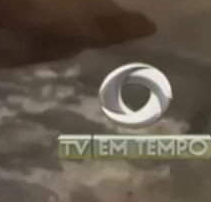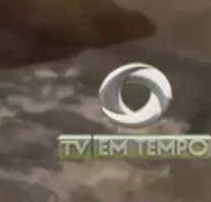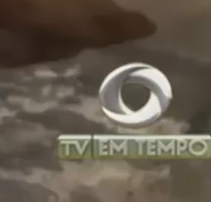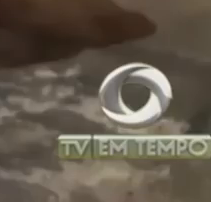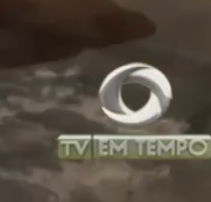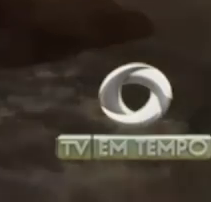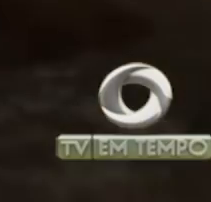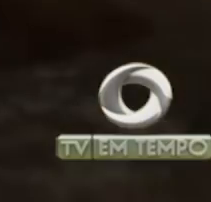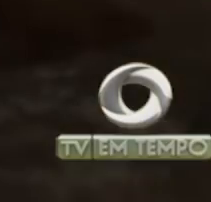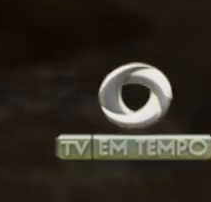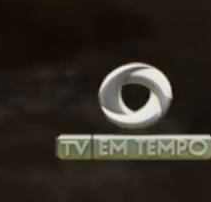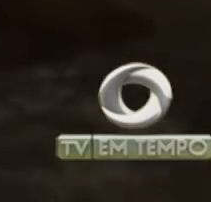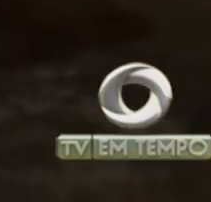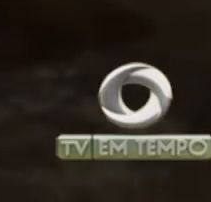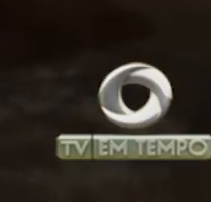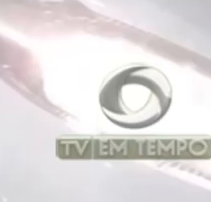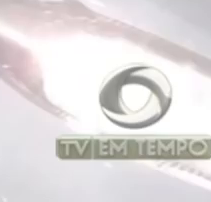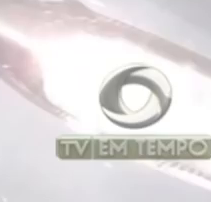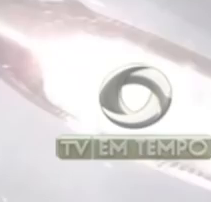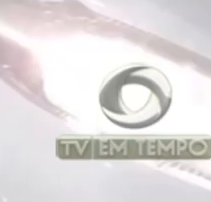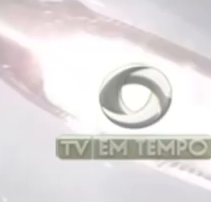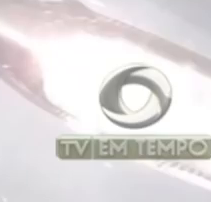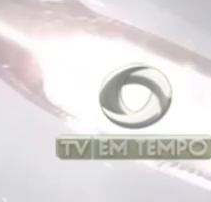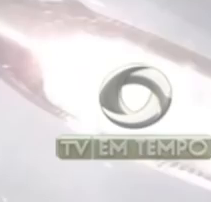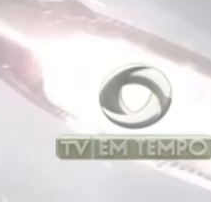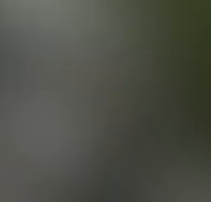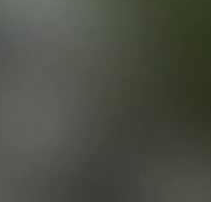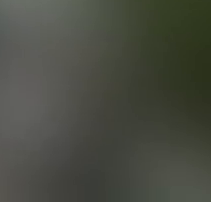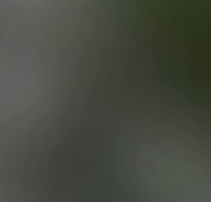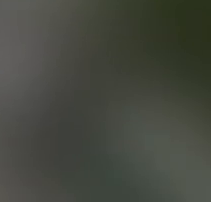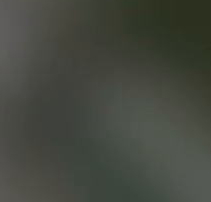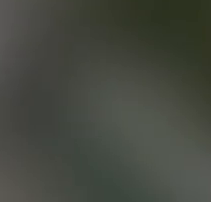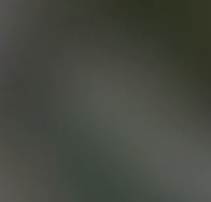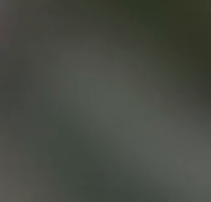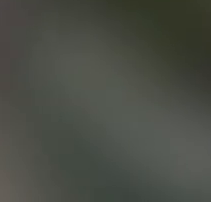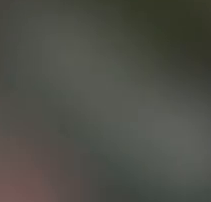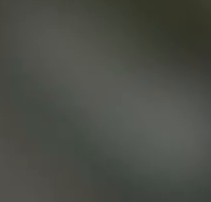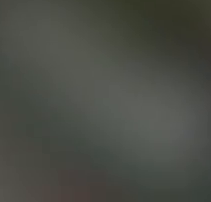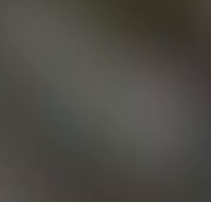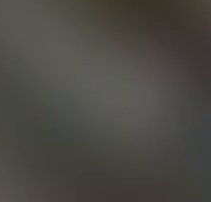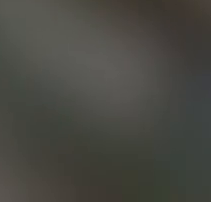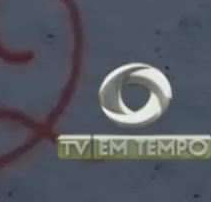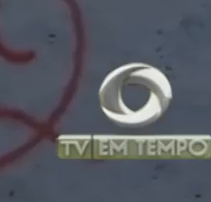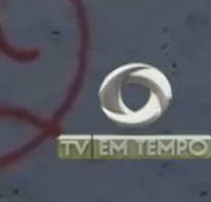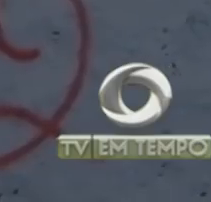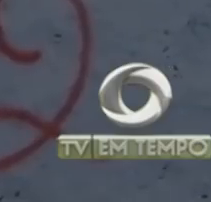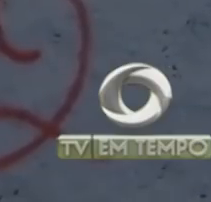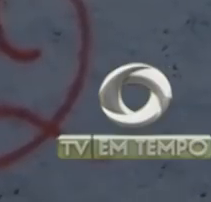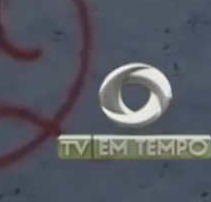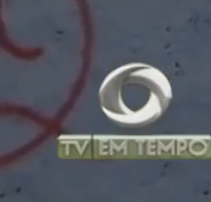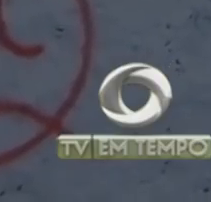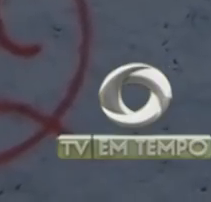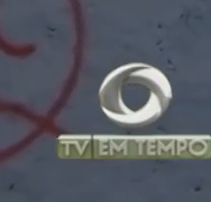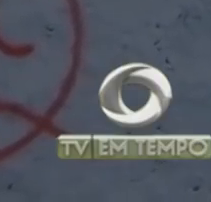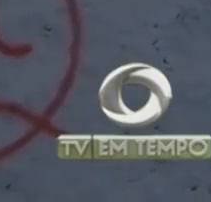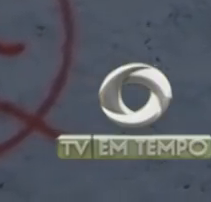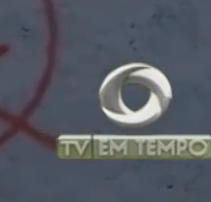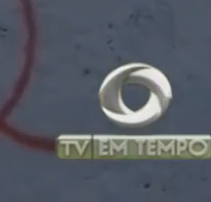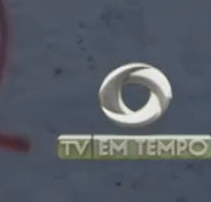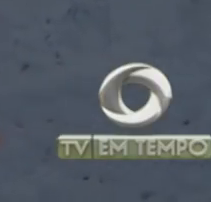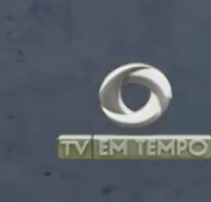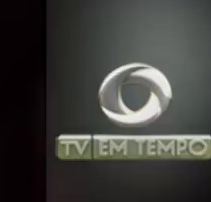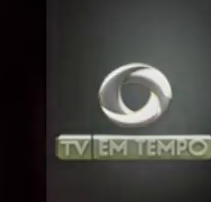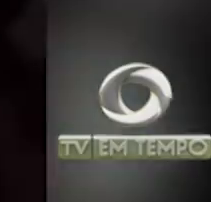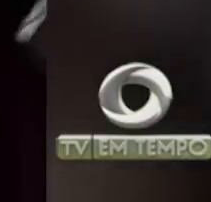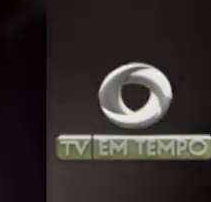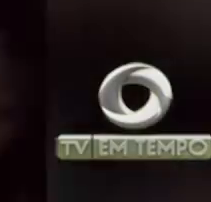Como aconteceu em julho, quando a polícia militar cruzou com bandidos armados que se preparavam para executar rivais no bairro de São